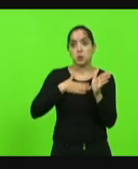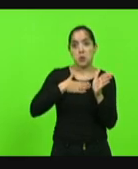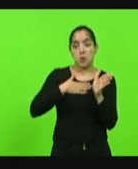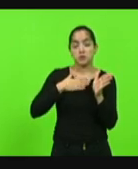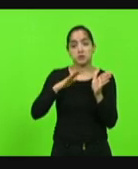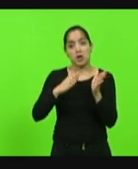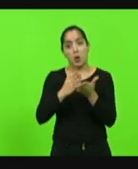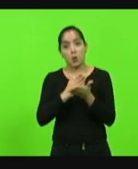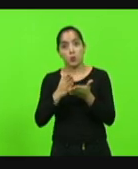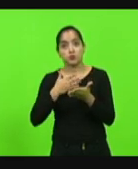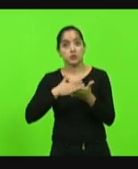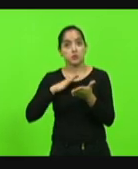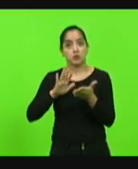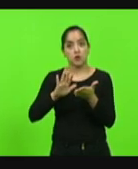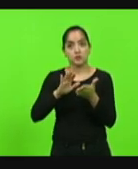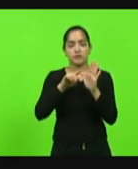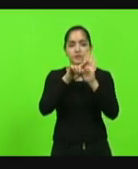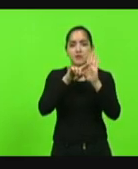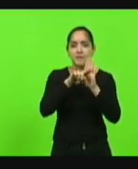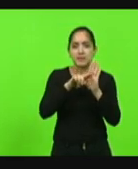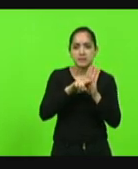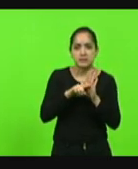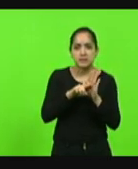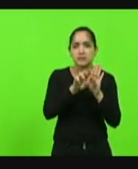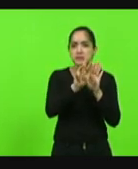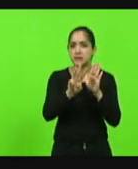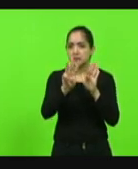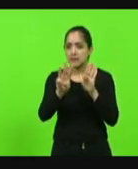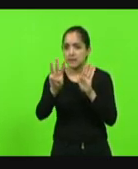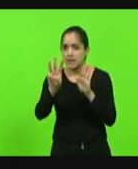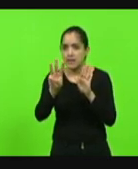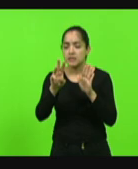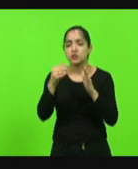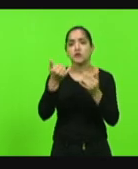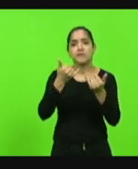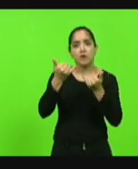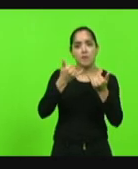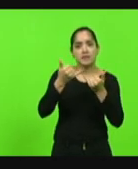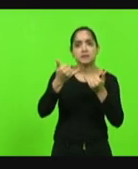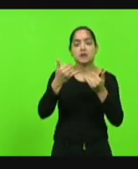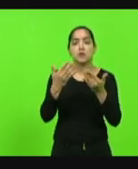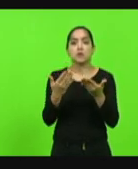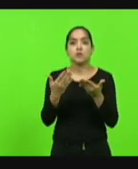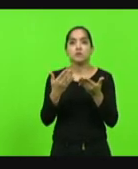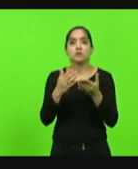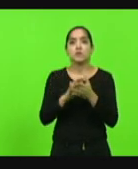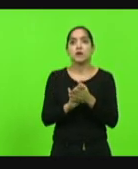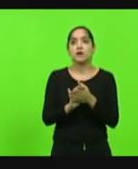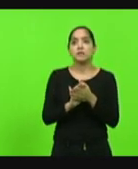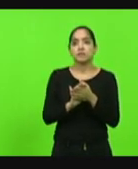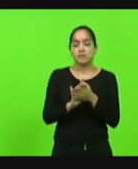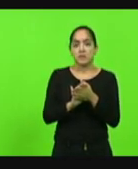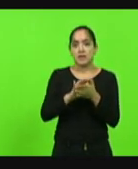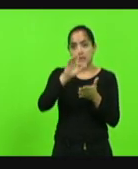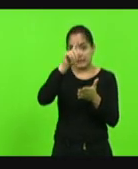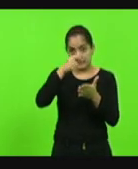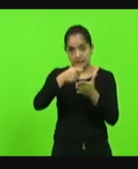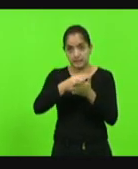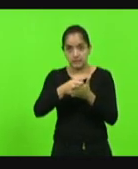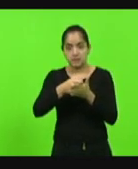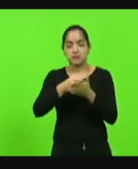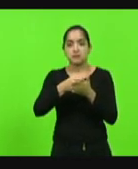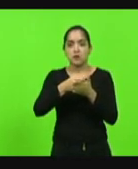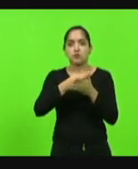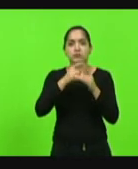não, enfim, eu fiz uma pesquisa rápida no Google, está cheio de informação, é, Google e Twitter critico decisão de morais de